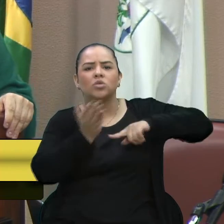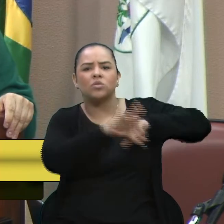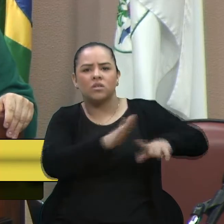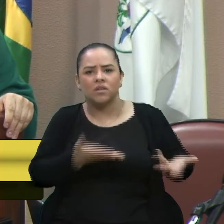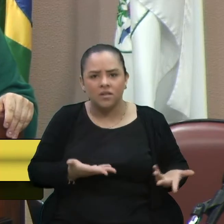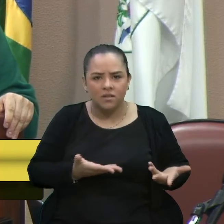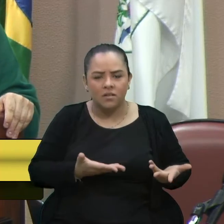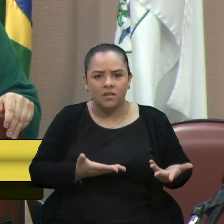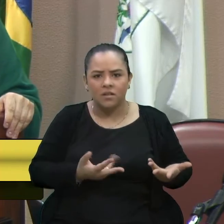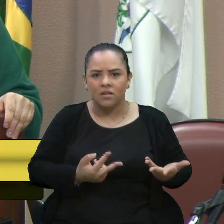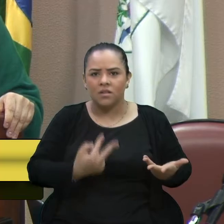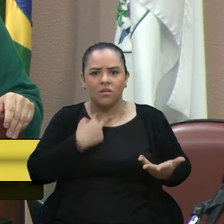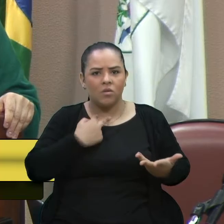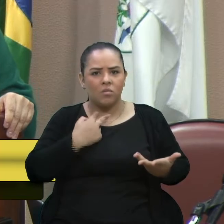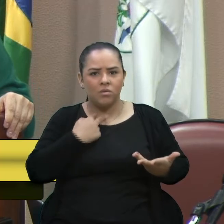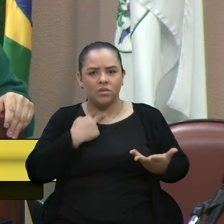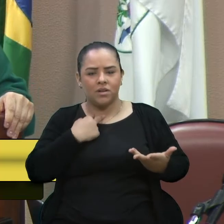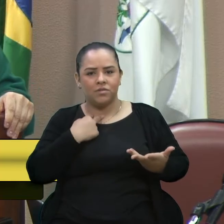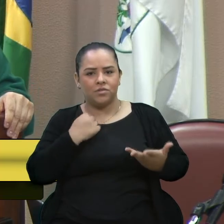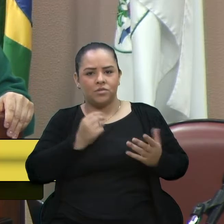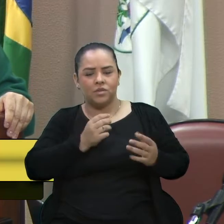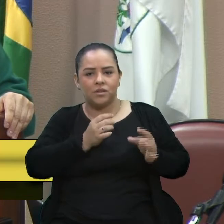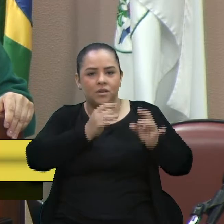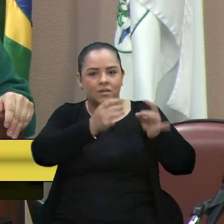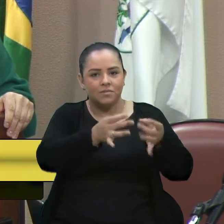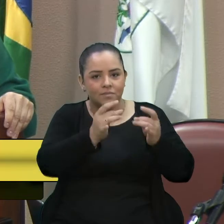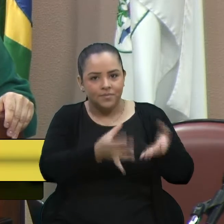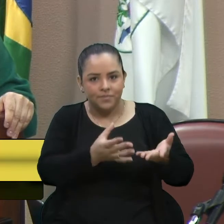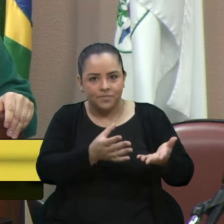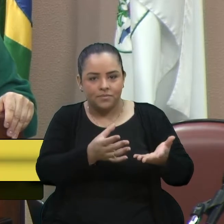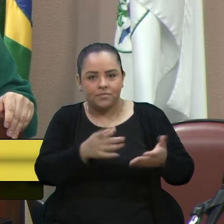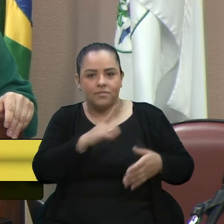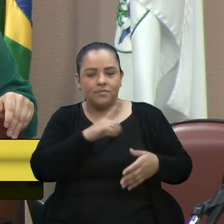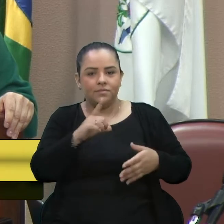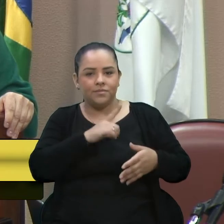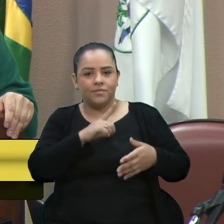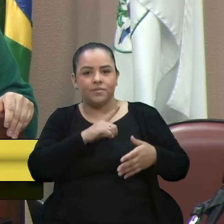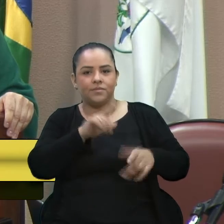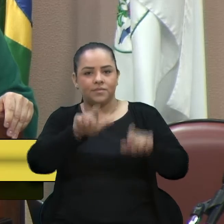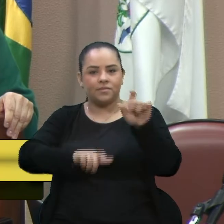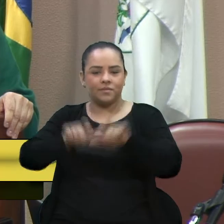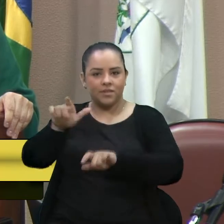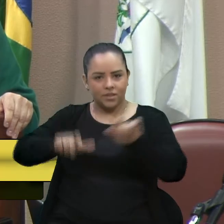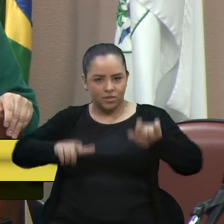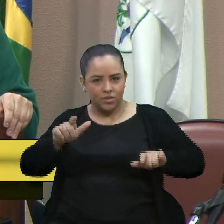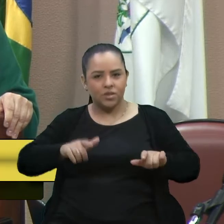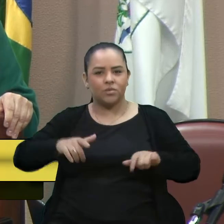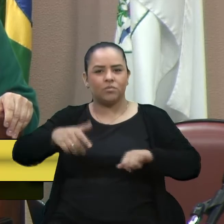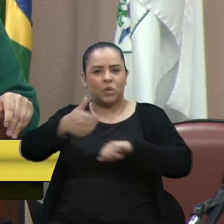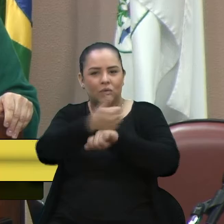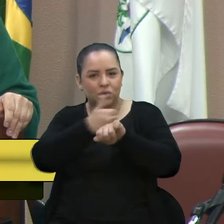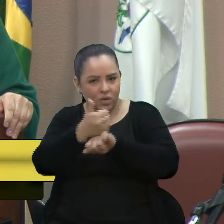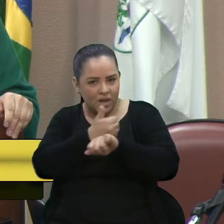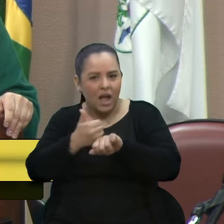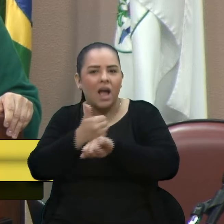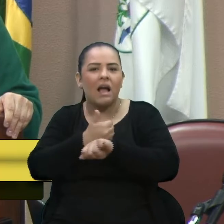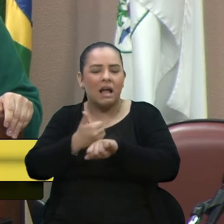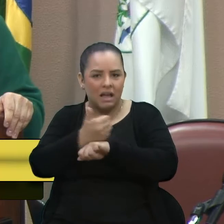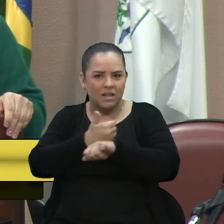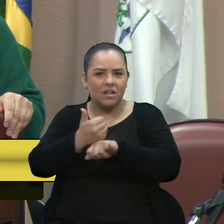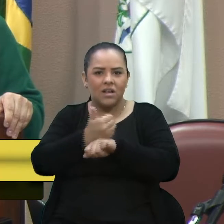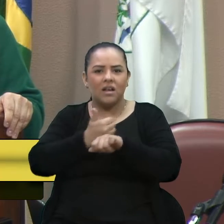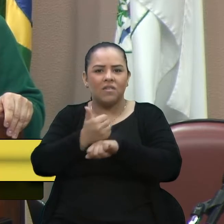temos que ajudar com o prato de comida e aquelas pessoas que são profissionais da assistência social, da psicologia, eles vão